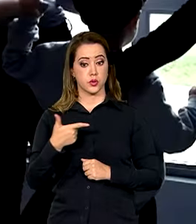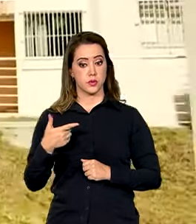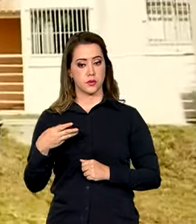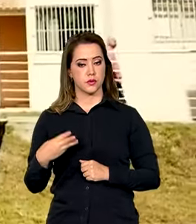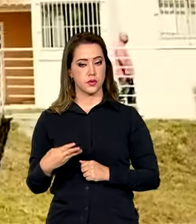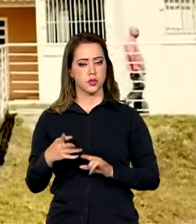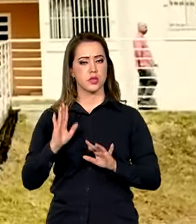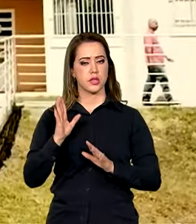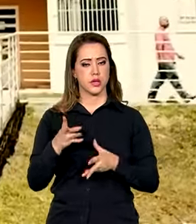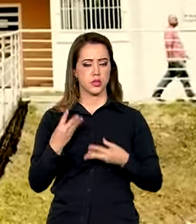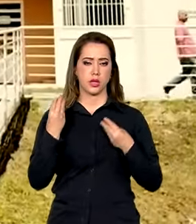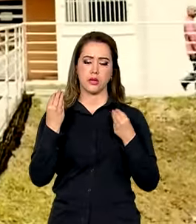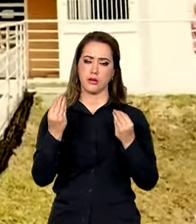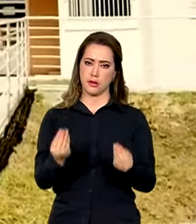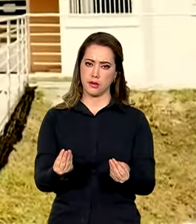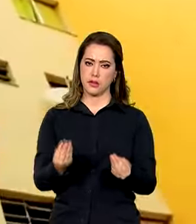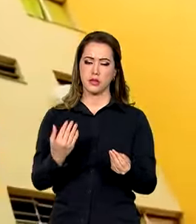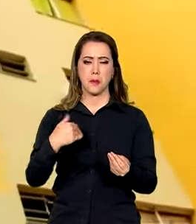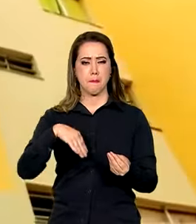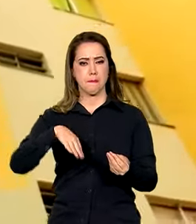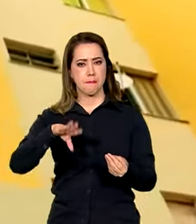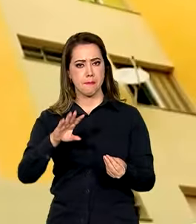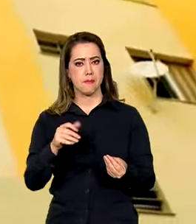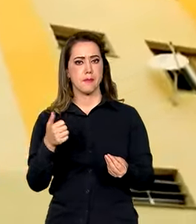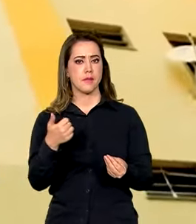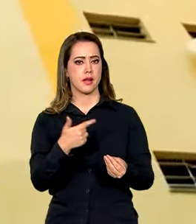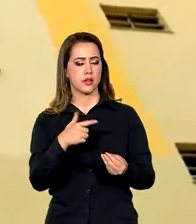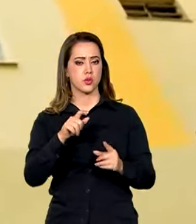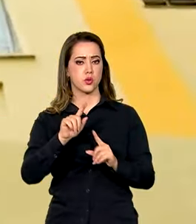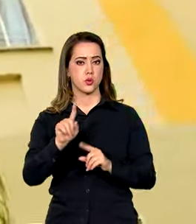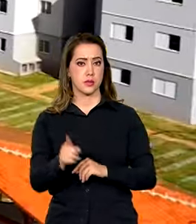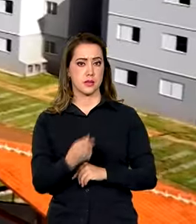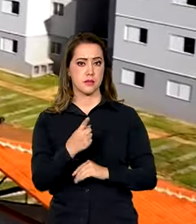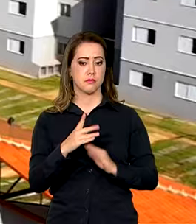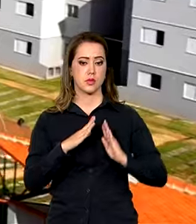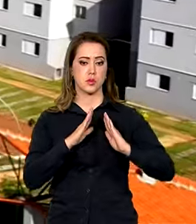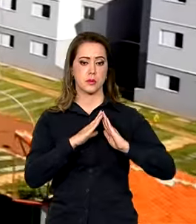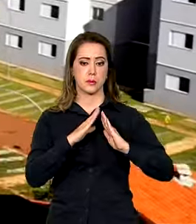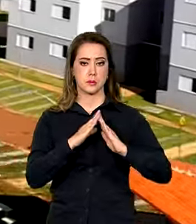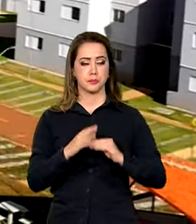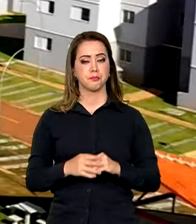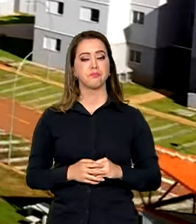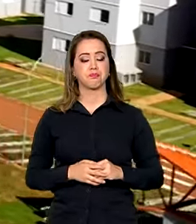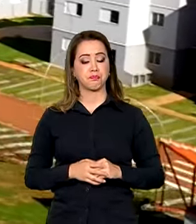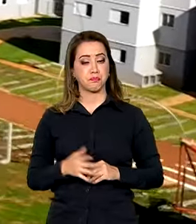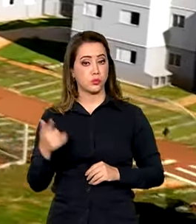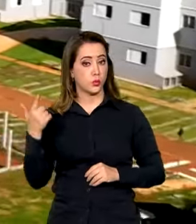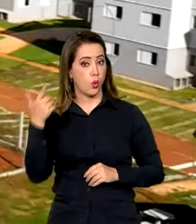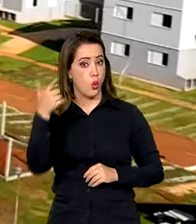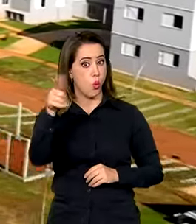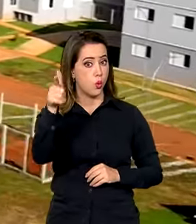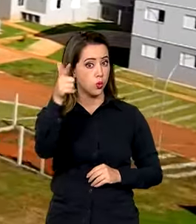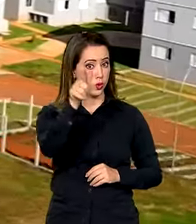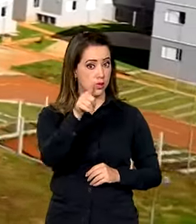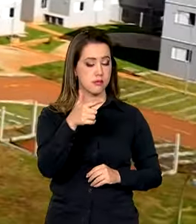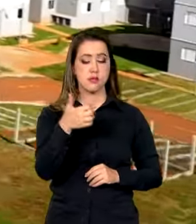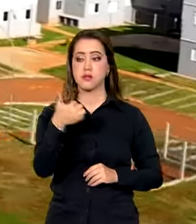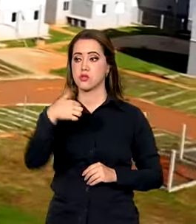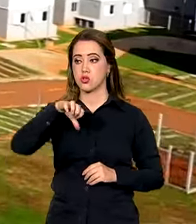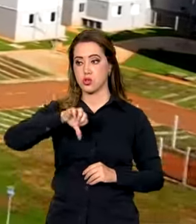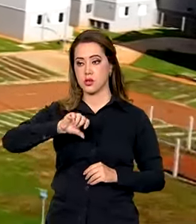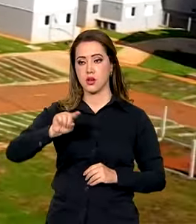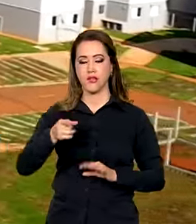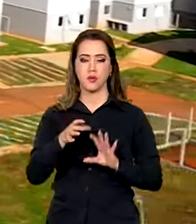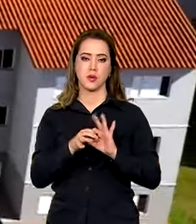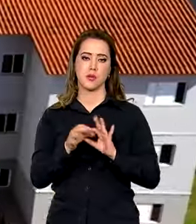já foram entregues mais de 12 mil unidades habitacionais. Outras 19 mil foram